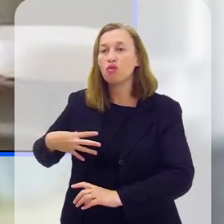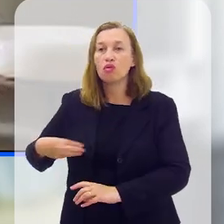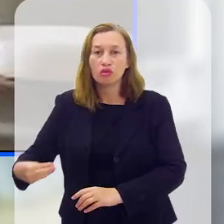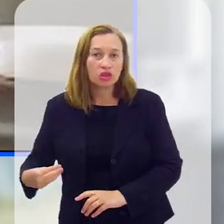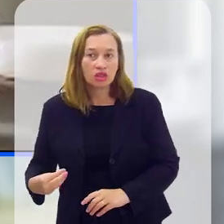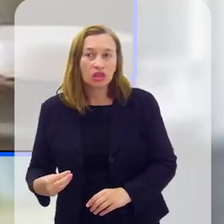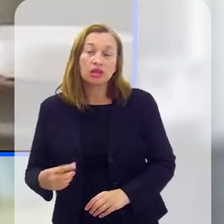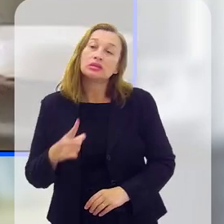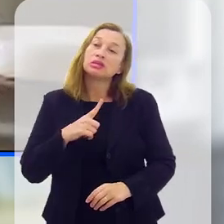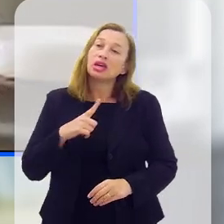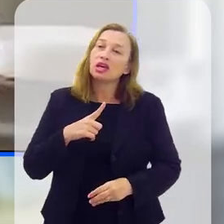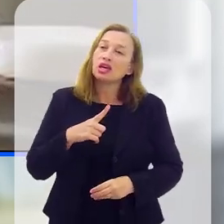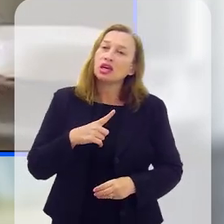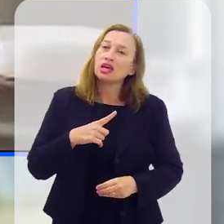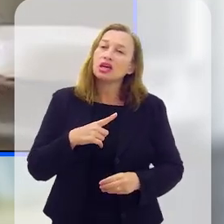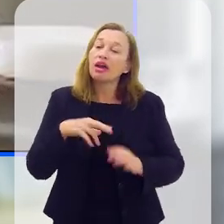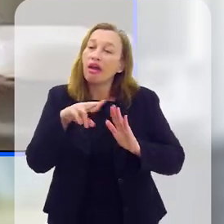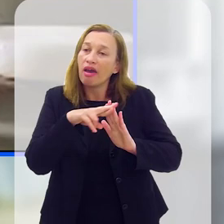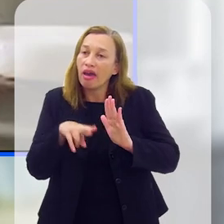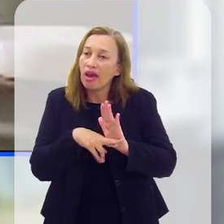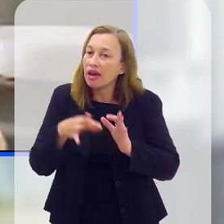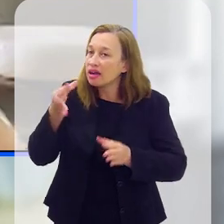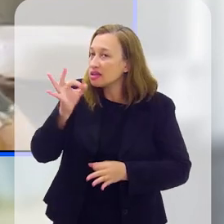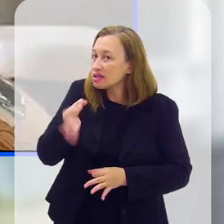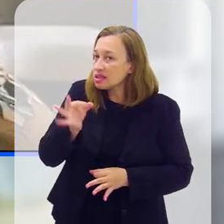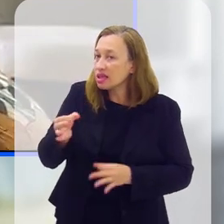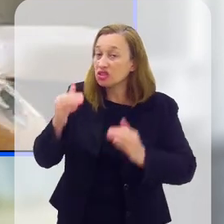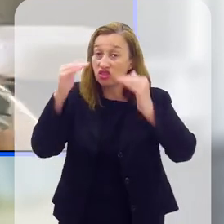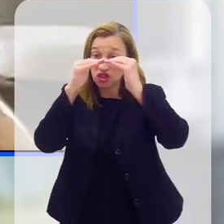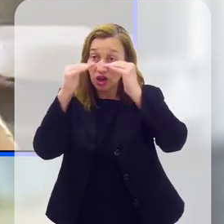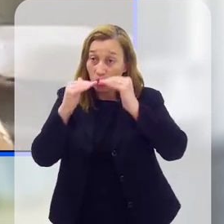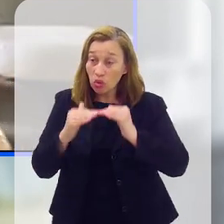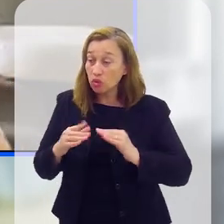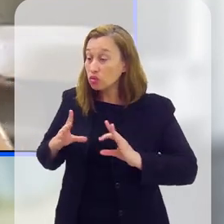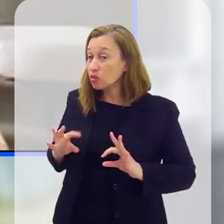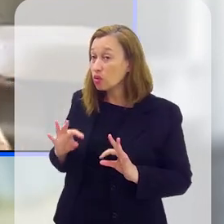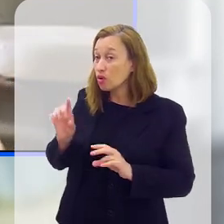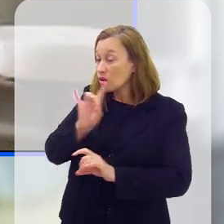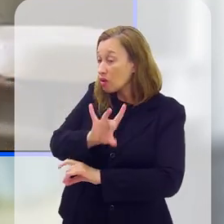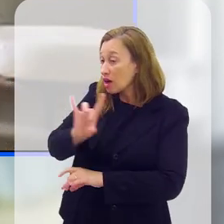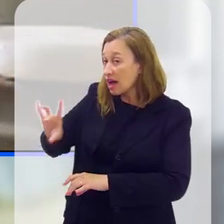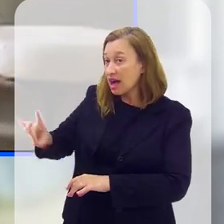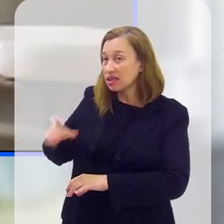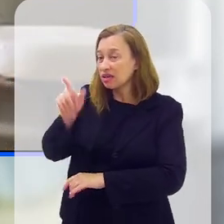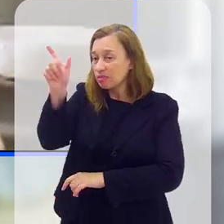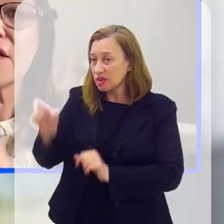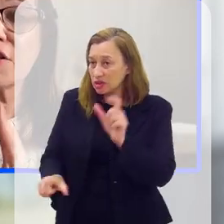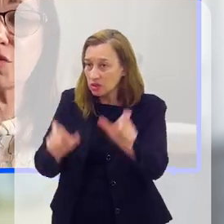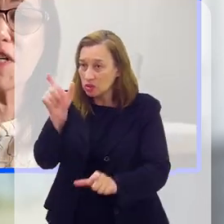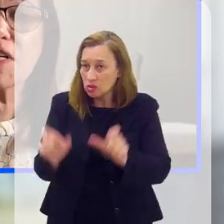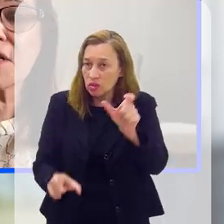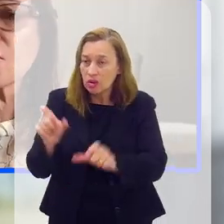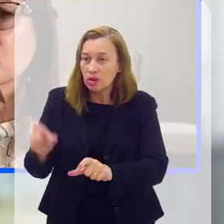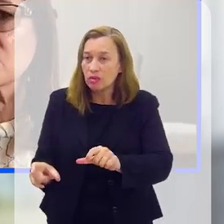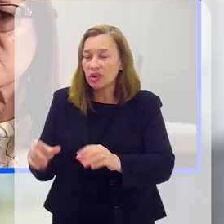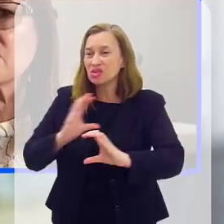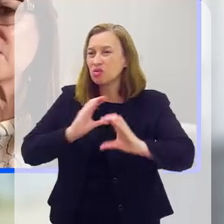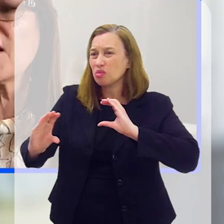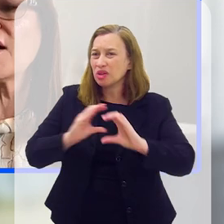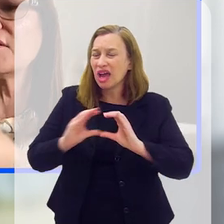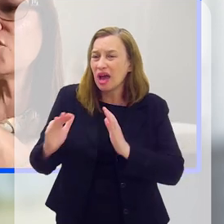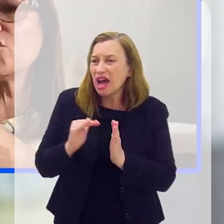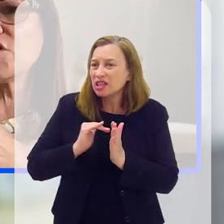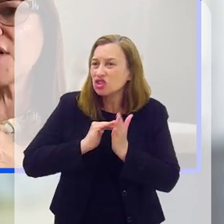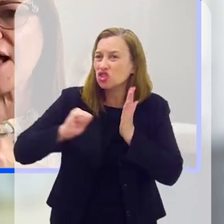comunicar com o filho, porque existem formas específicas de acordo com cada perfil de se comunicar, de maneira, inclusive,